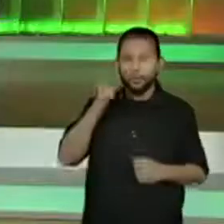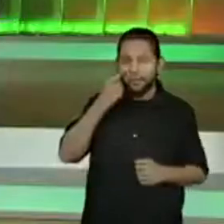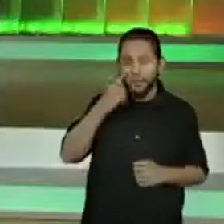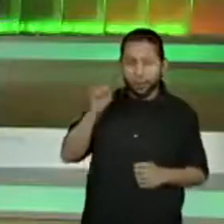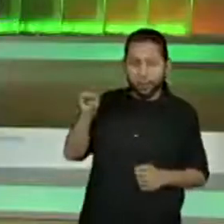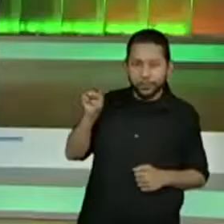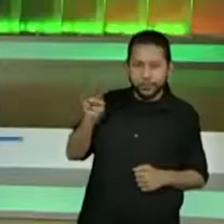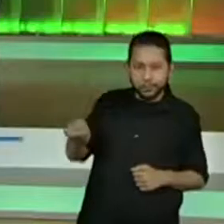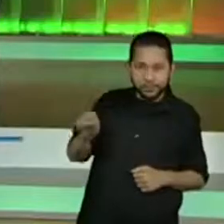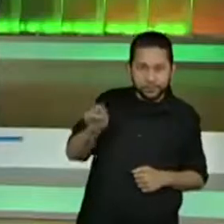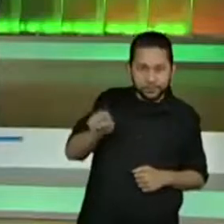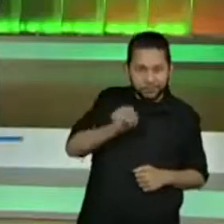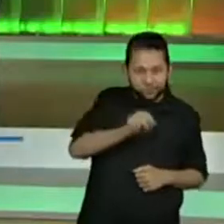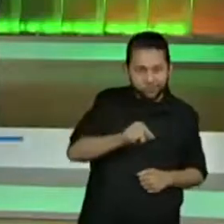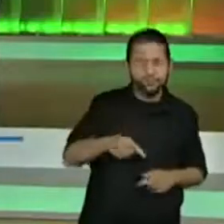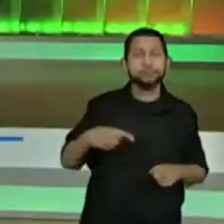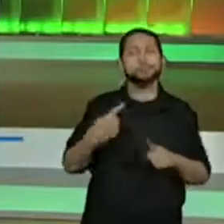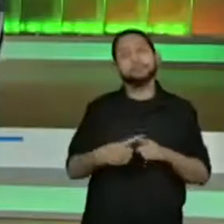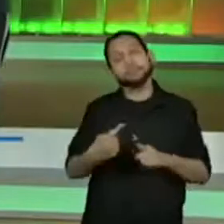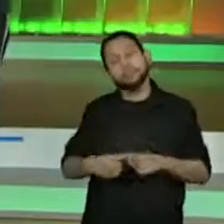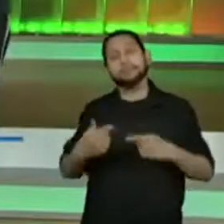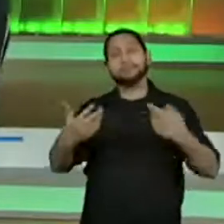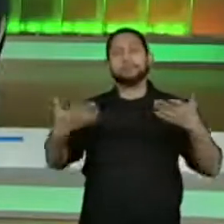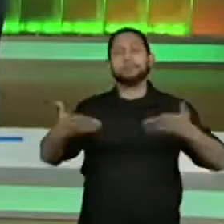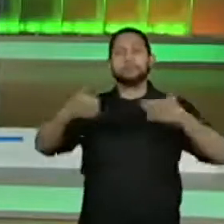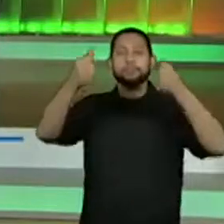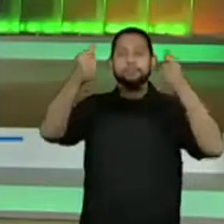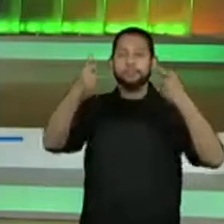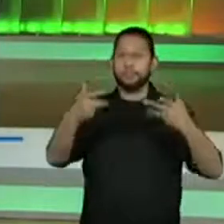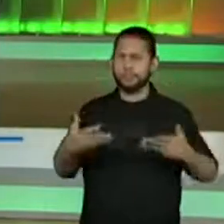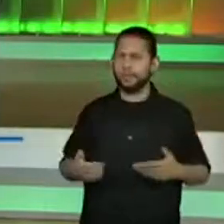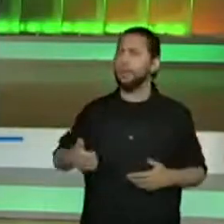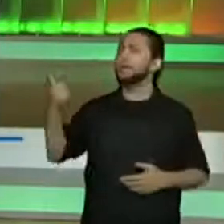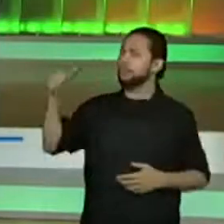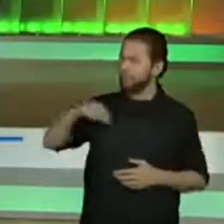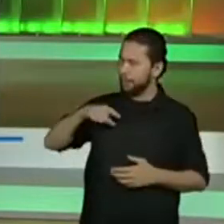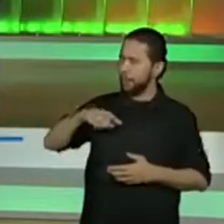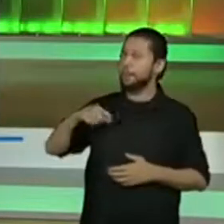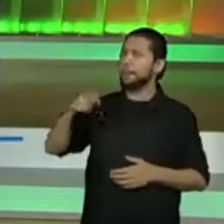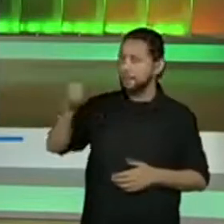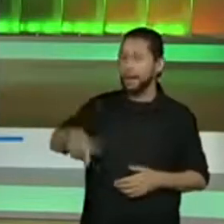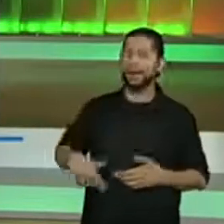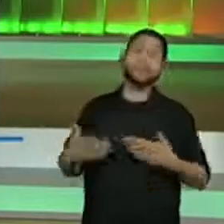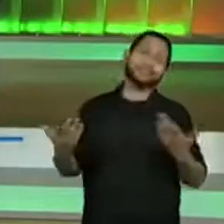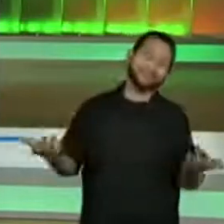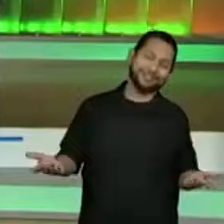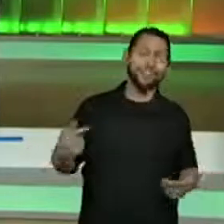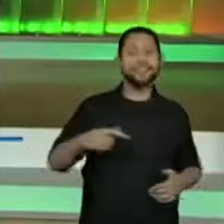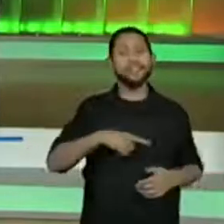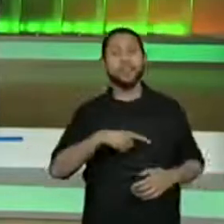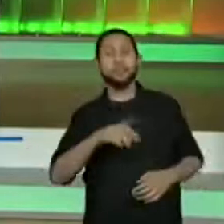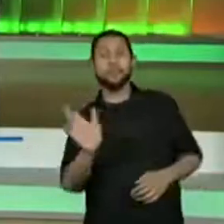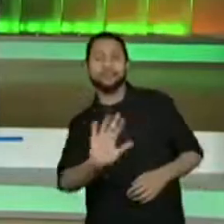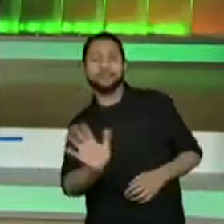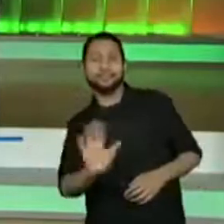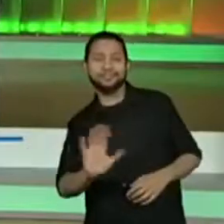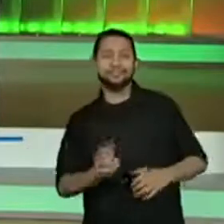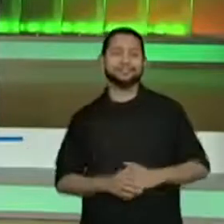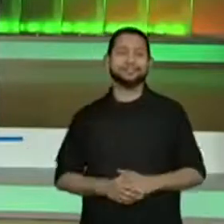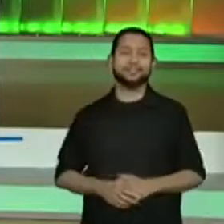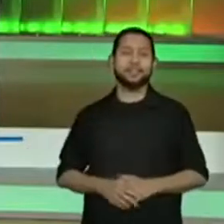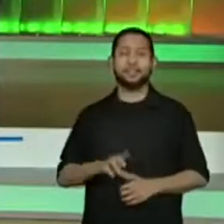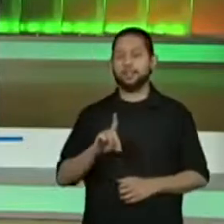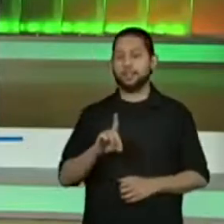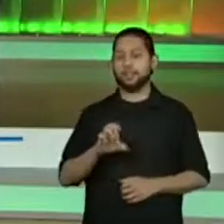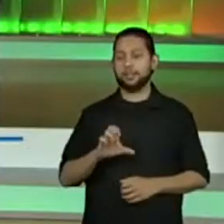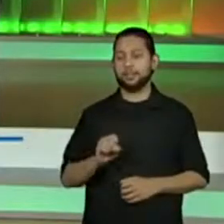porque nós haremos... Está faltando ainda mais uma coisinha. Despedida. Muito bom,